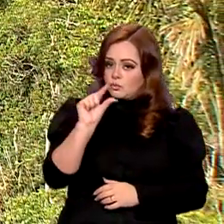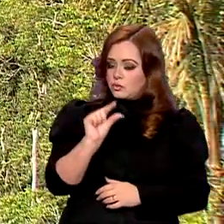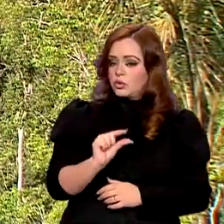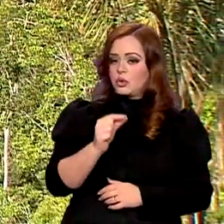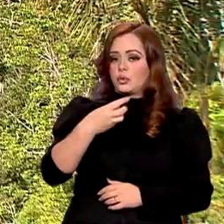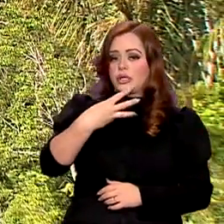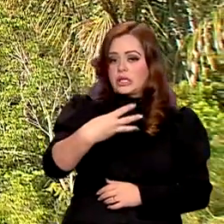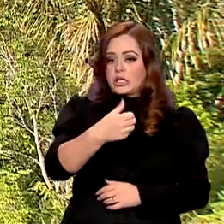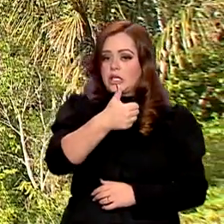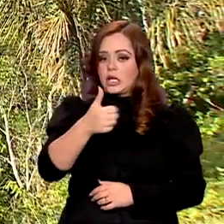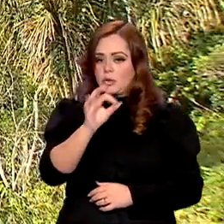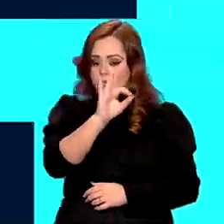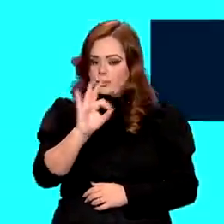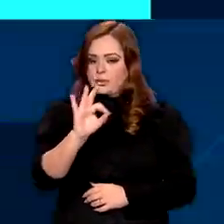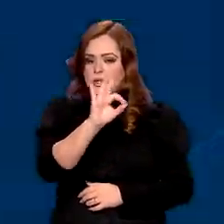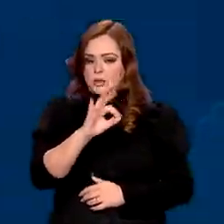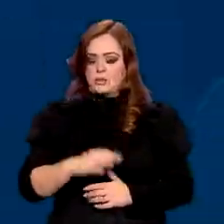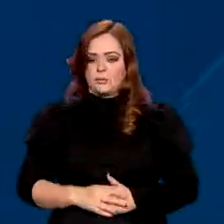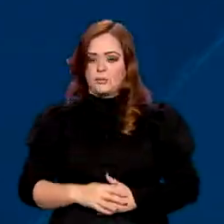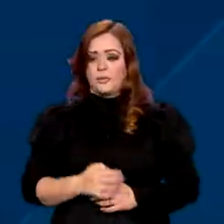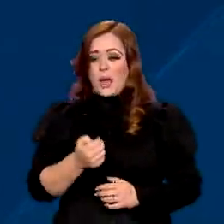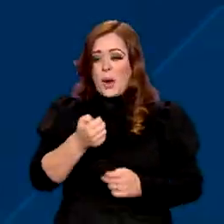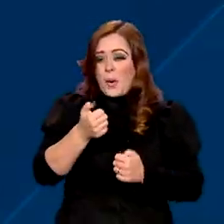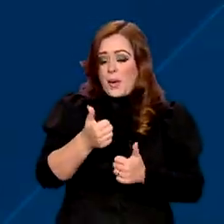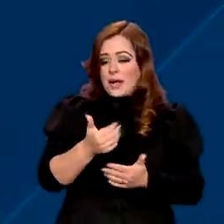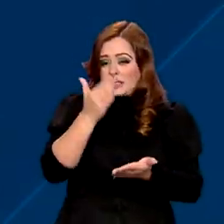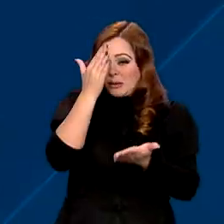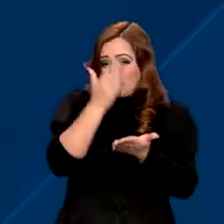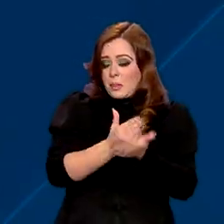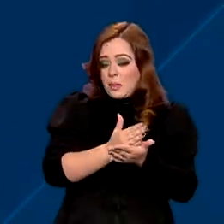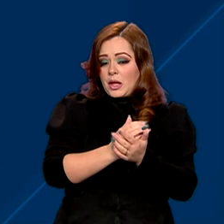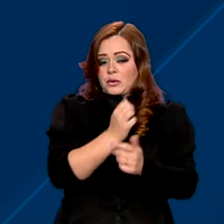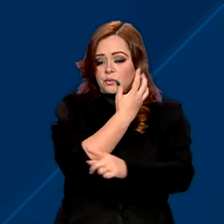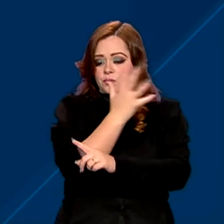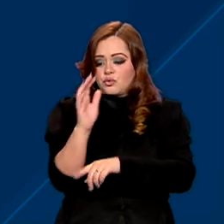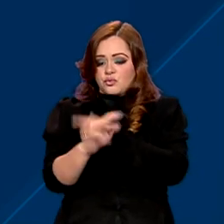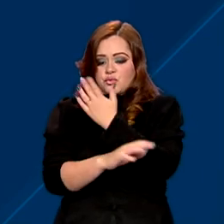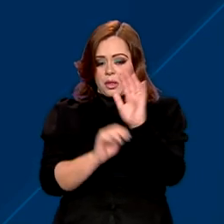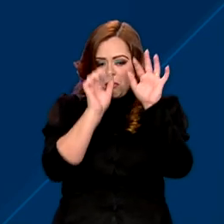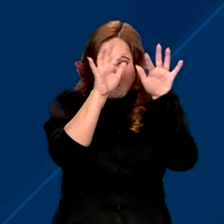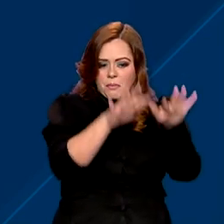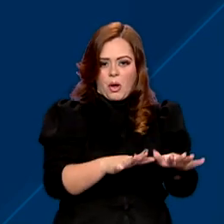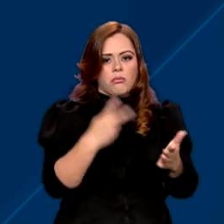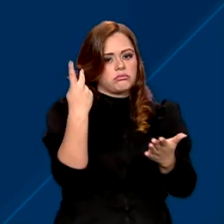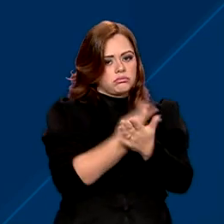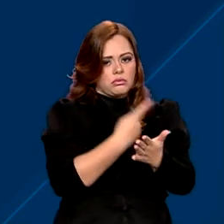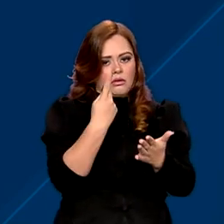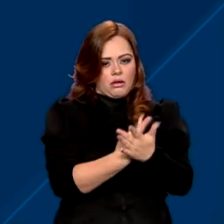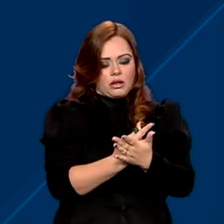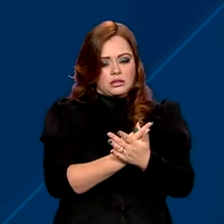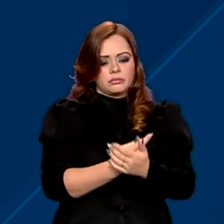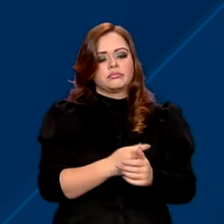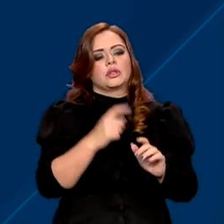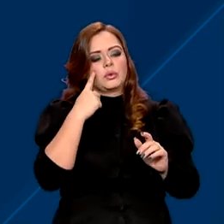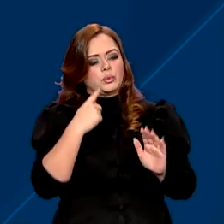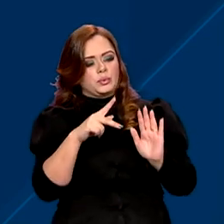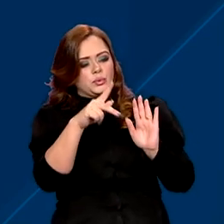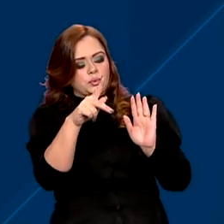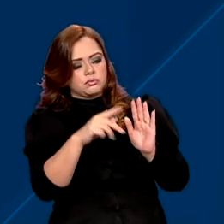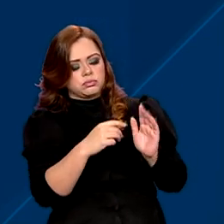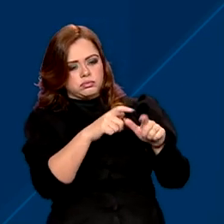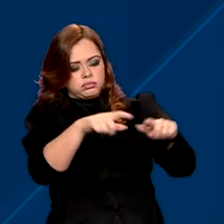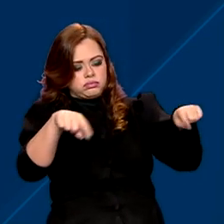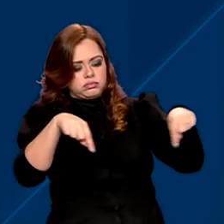31%. Quase a metade da área desmatada ilegalmente foi registrada em propriedades particulares.